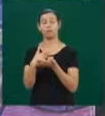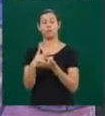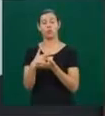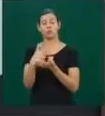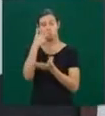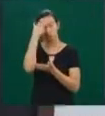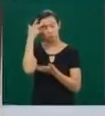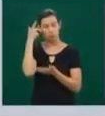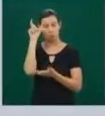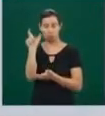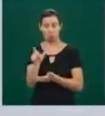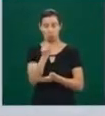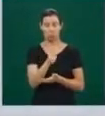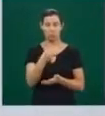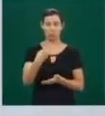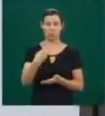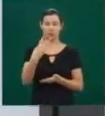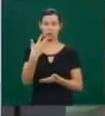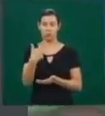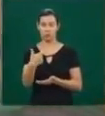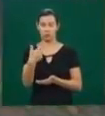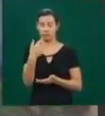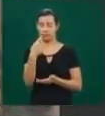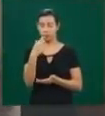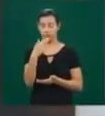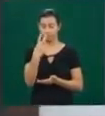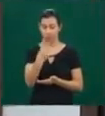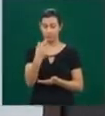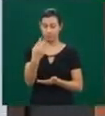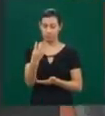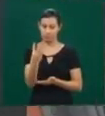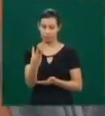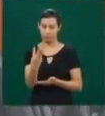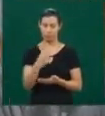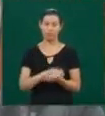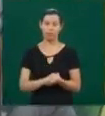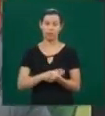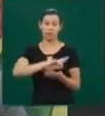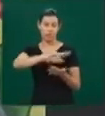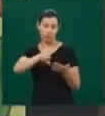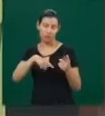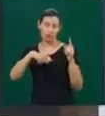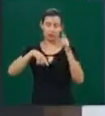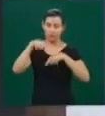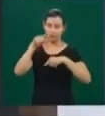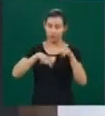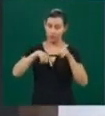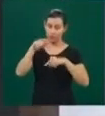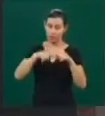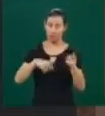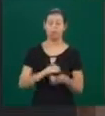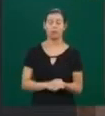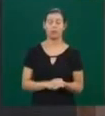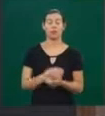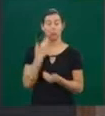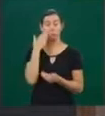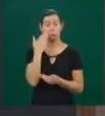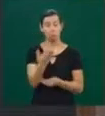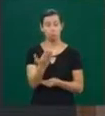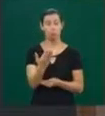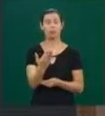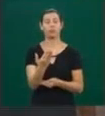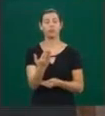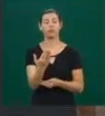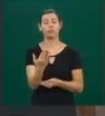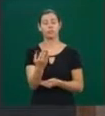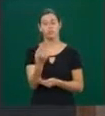desenhos feitos com vários materiais. Para a artista plástica, o trabalho que estimula o potencial de criação, ajuda os alunos